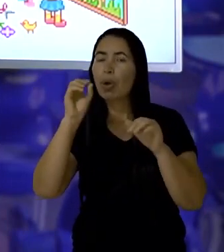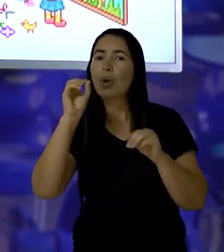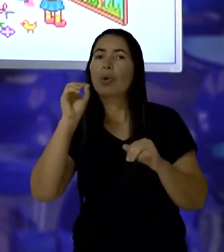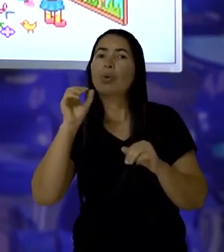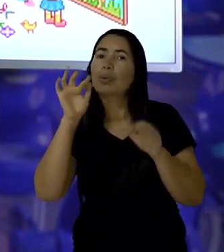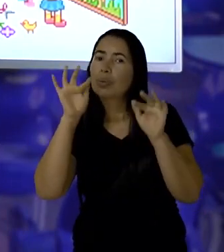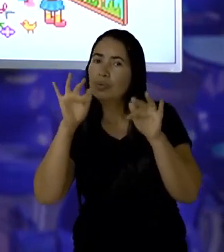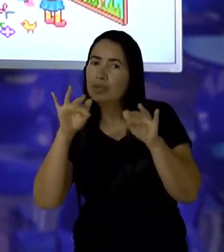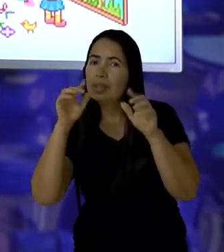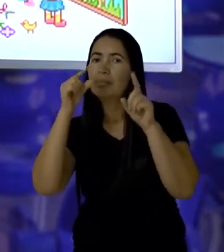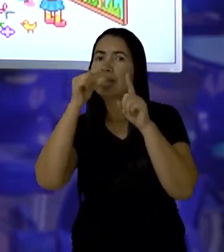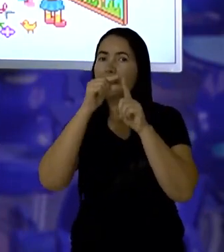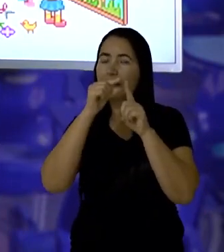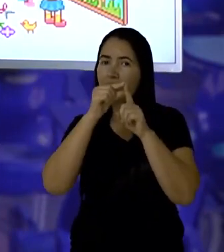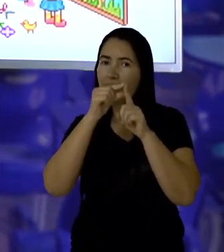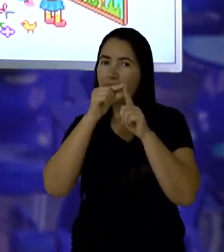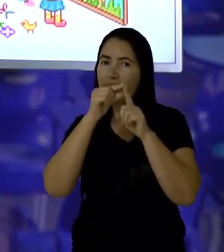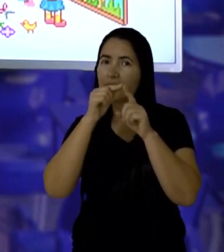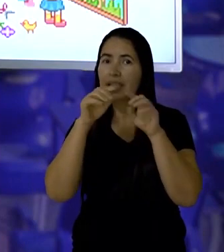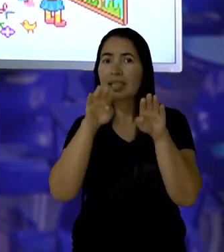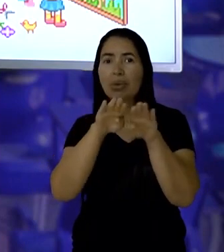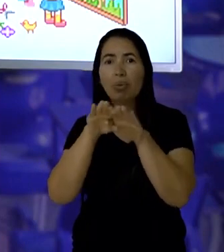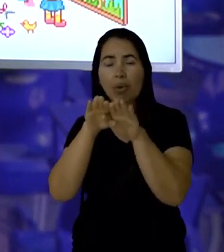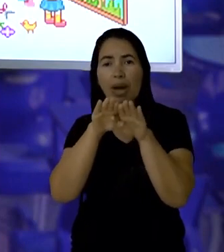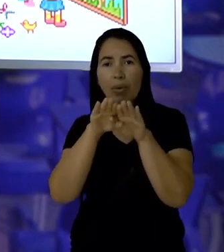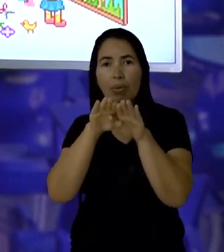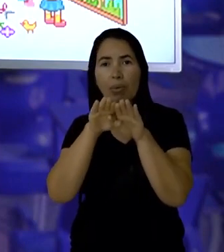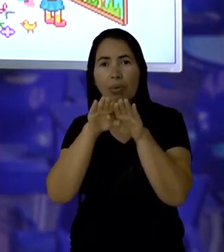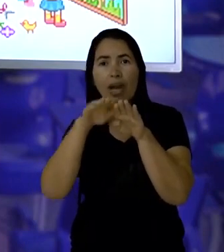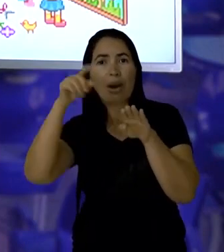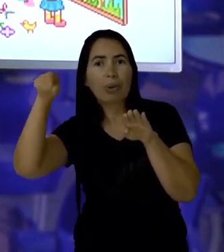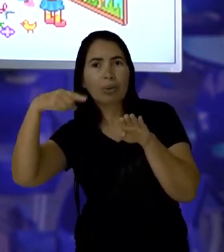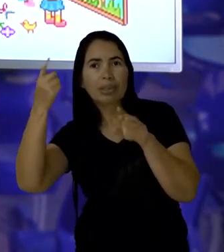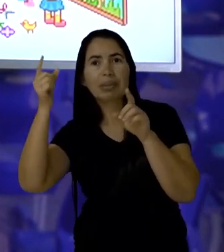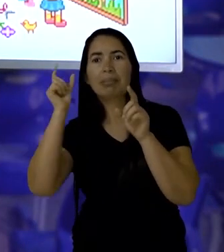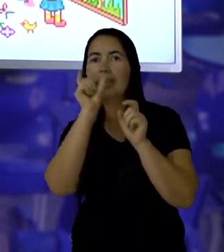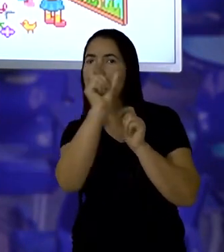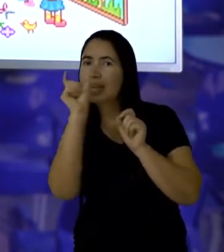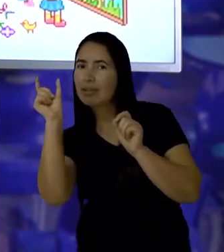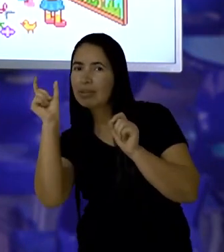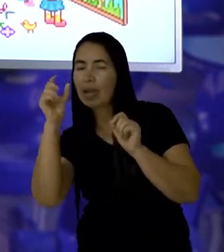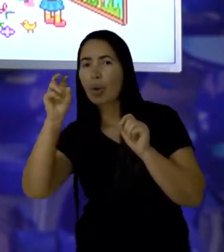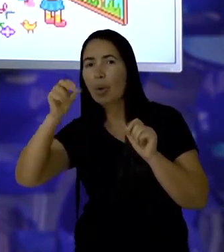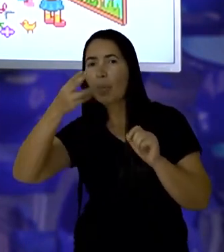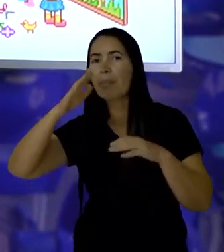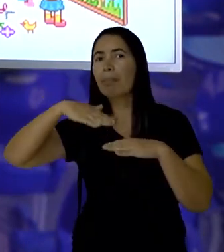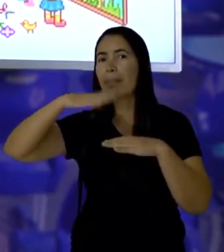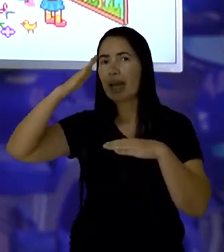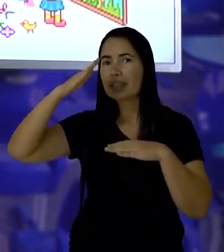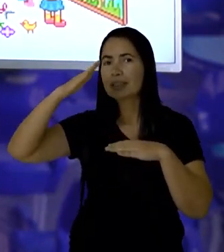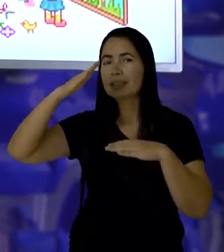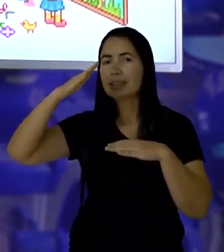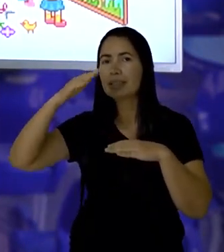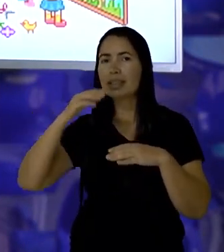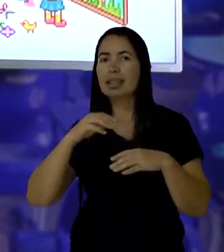Ou seja, o finzinho da palavra igual a outra palavra ou mais palavras.